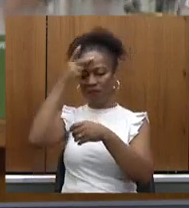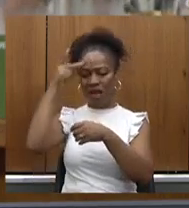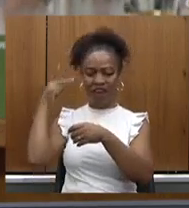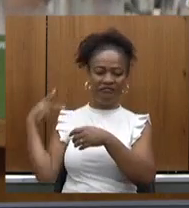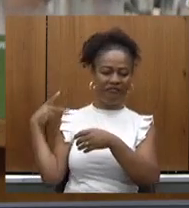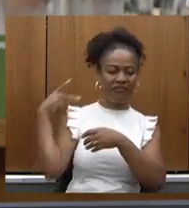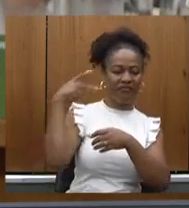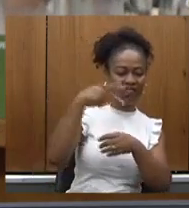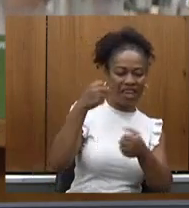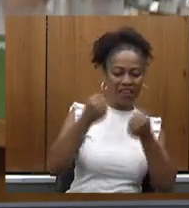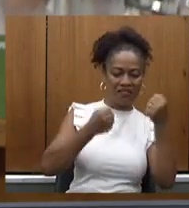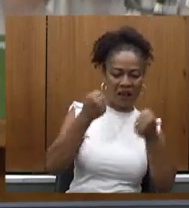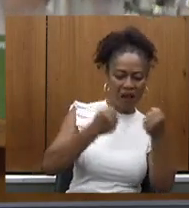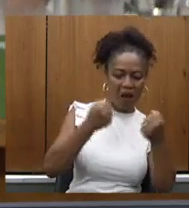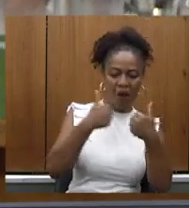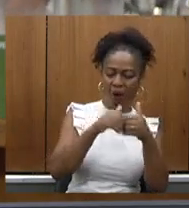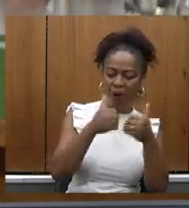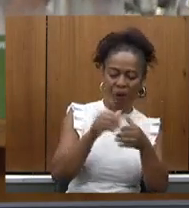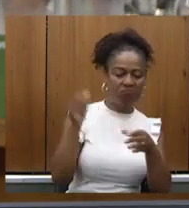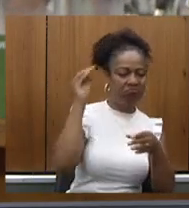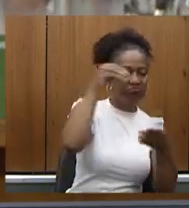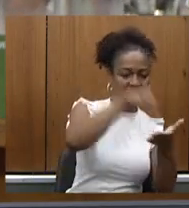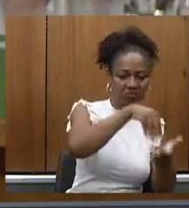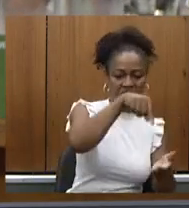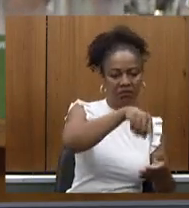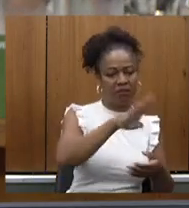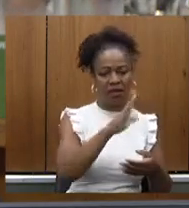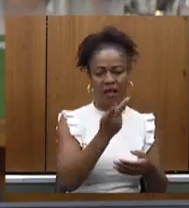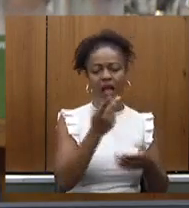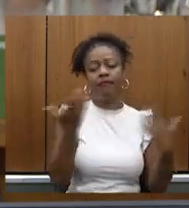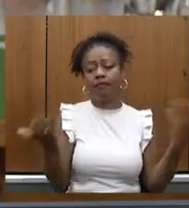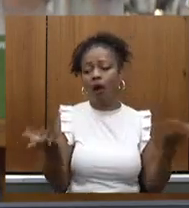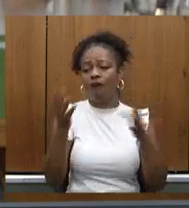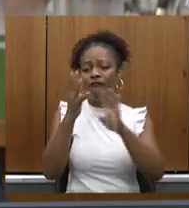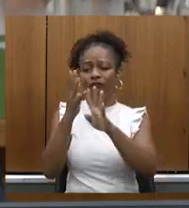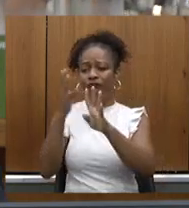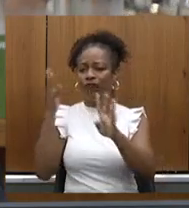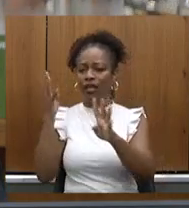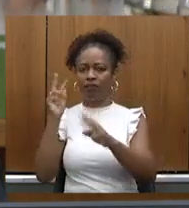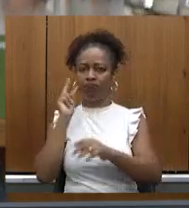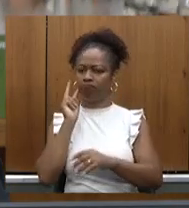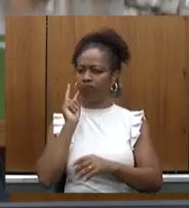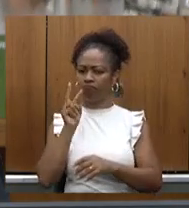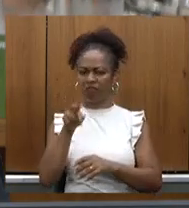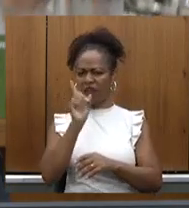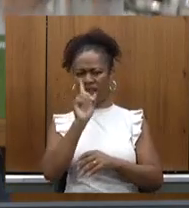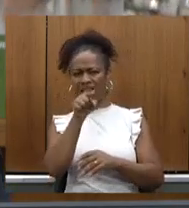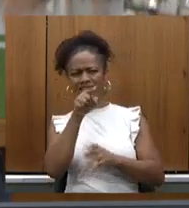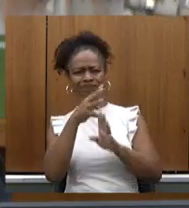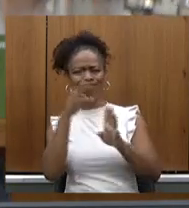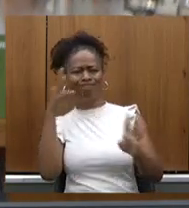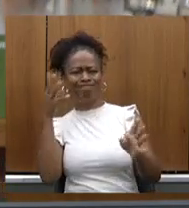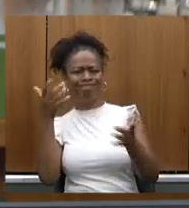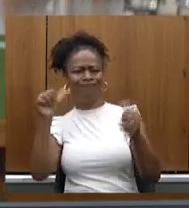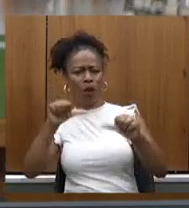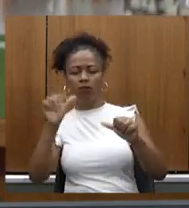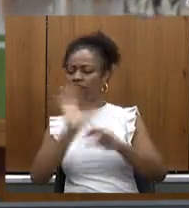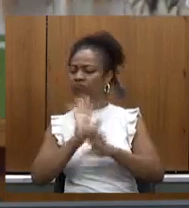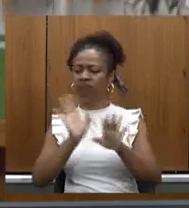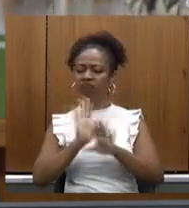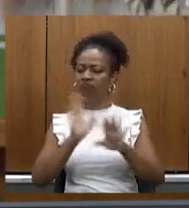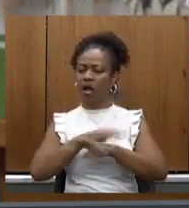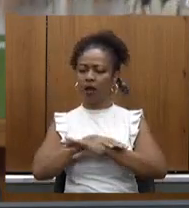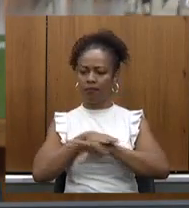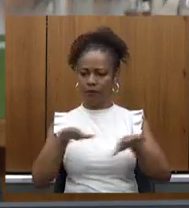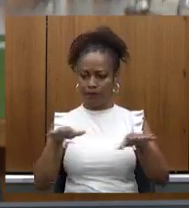municípios. Então, é um foco importante. Então, fila, você não vai ver mais essa cena com essa nova farmácia. Do